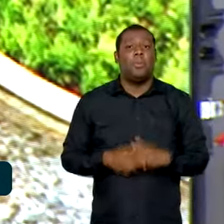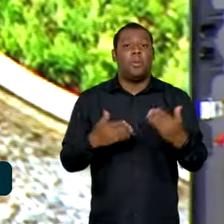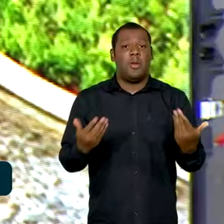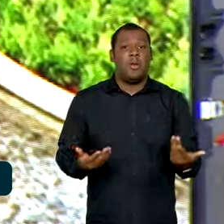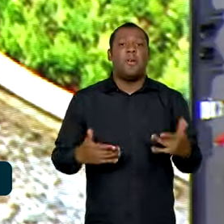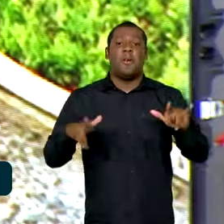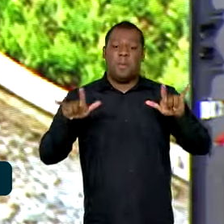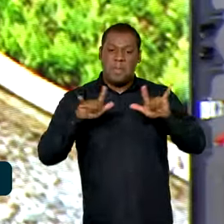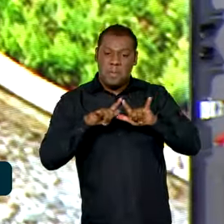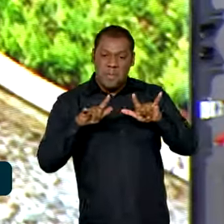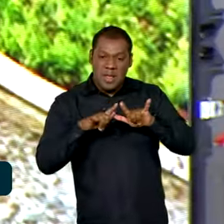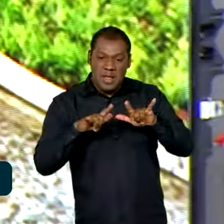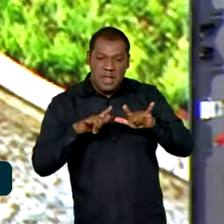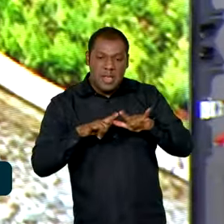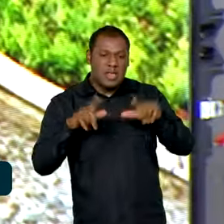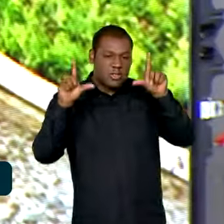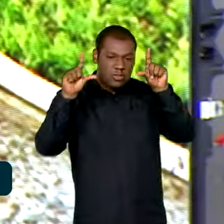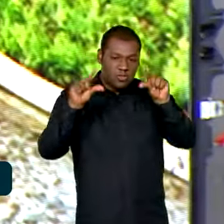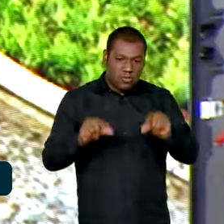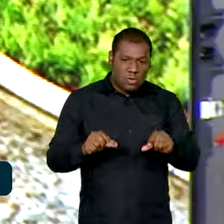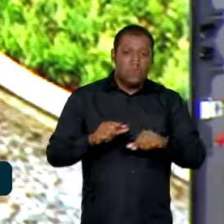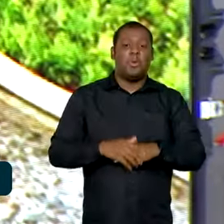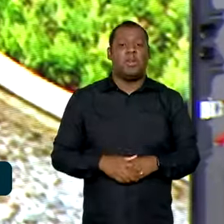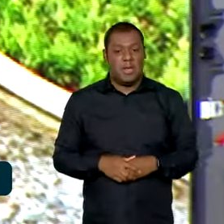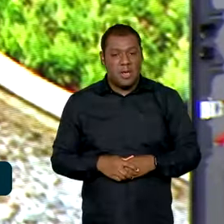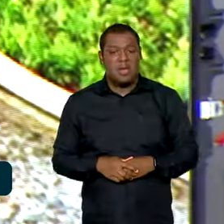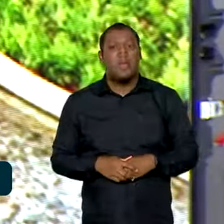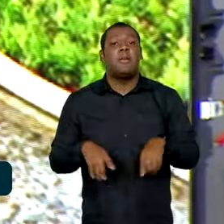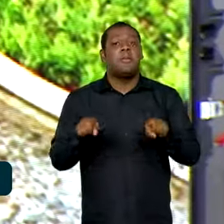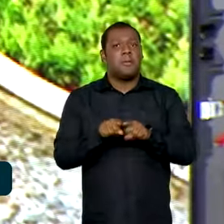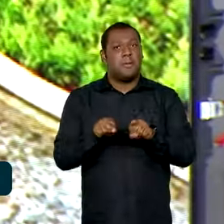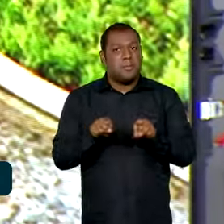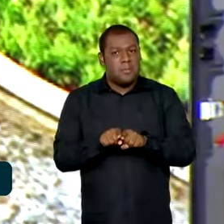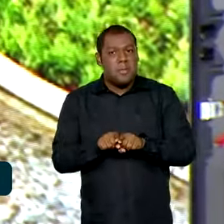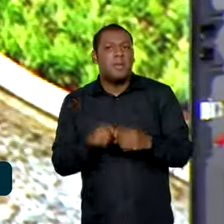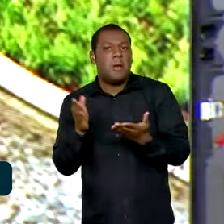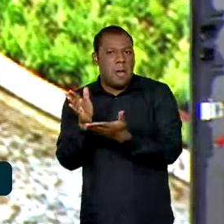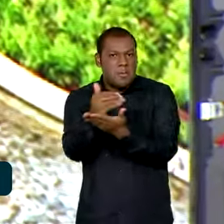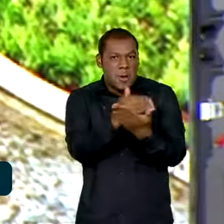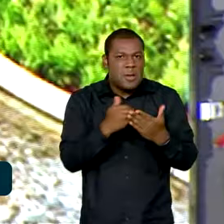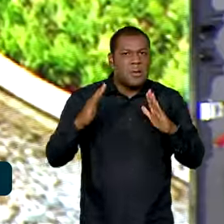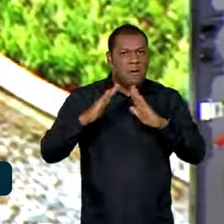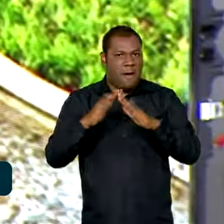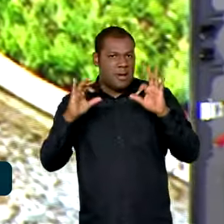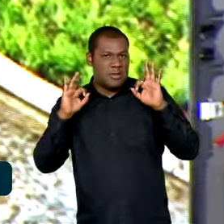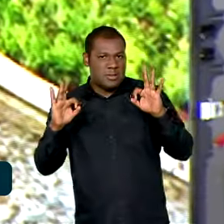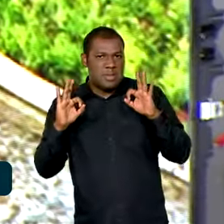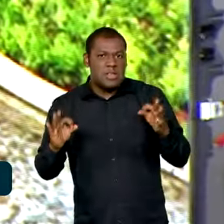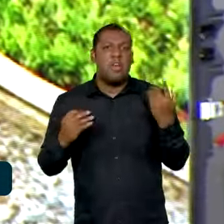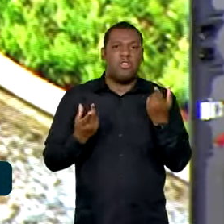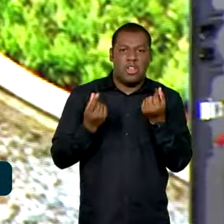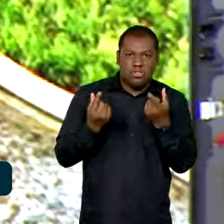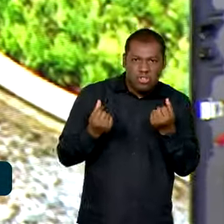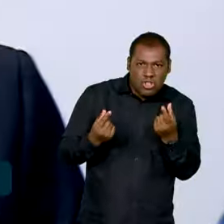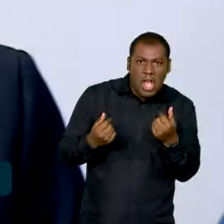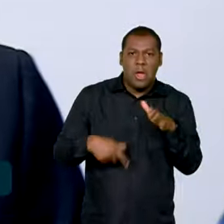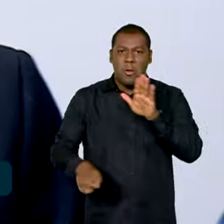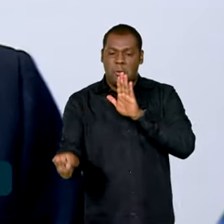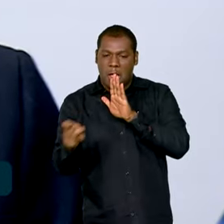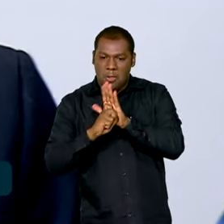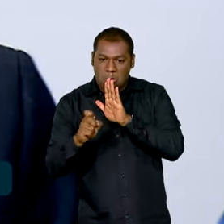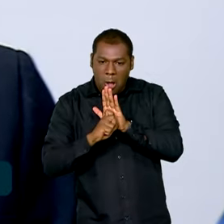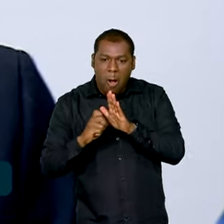narcotráfico em 7 bilhões de reais, com a apreensão de imóveis, móveis, dinheiro e droga.